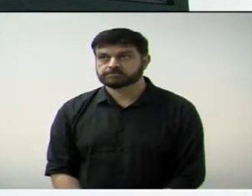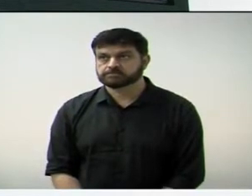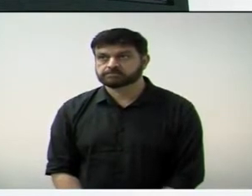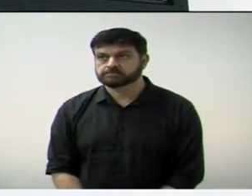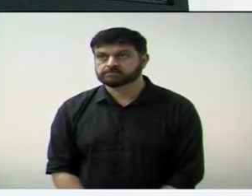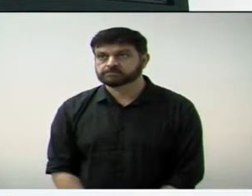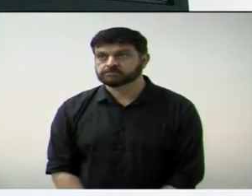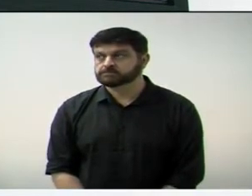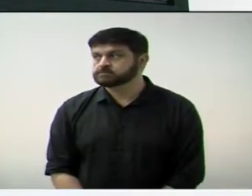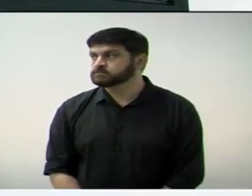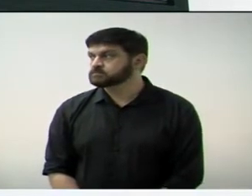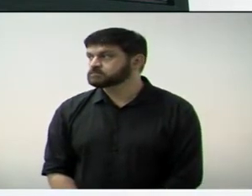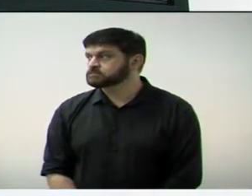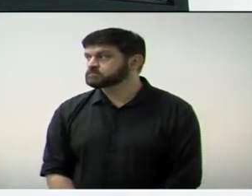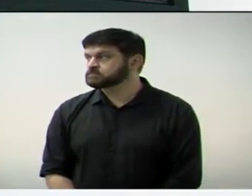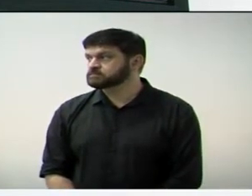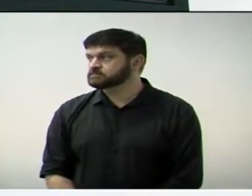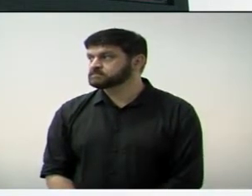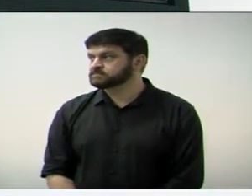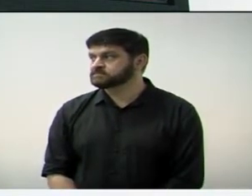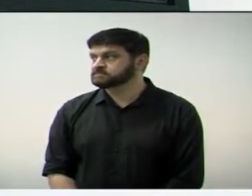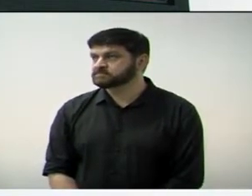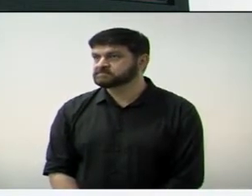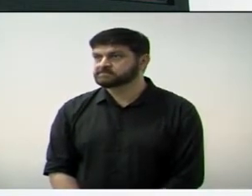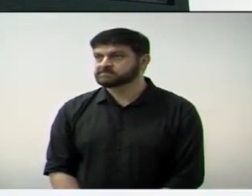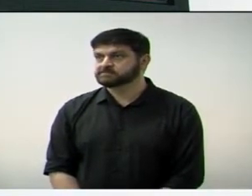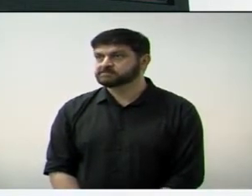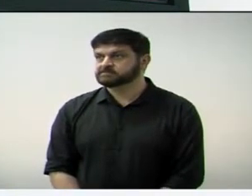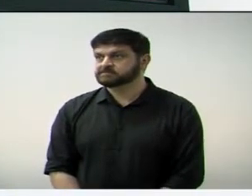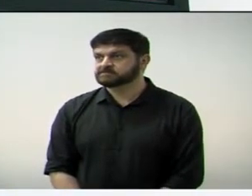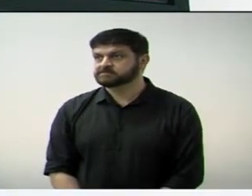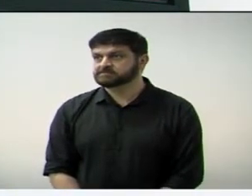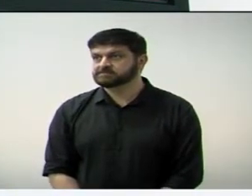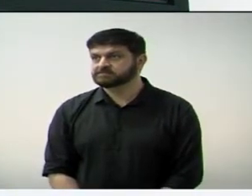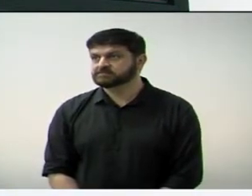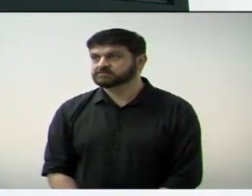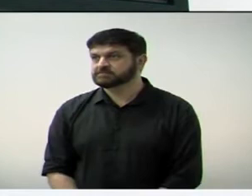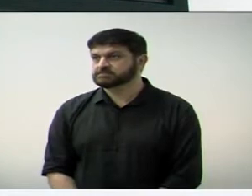-17 do